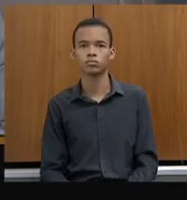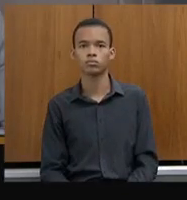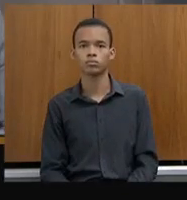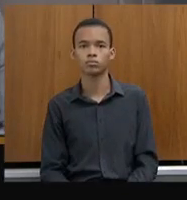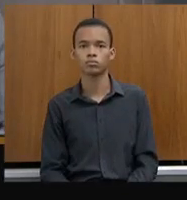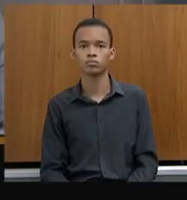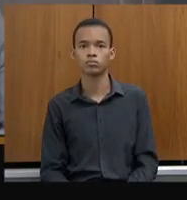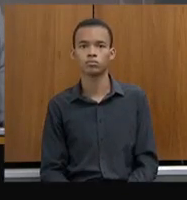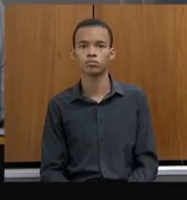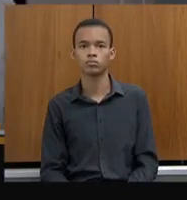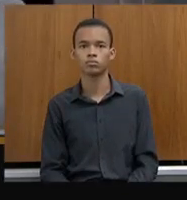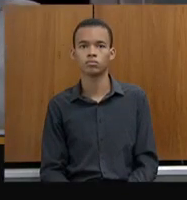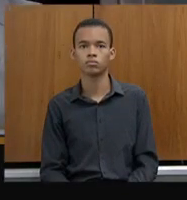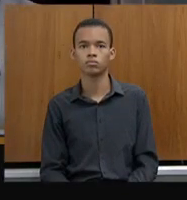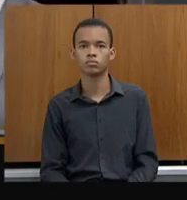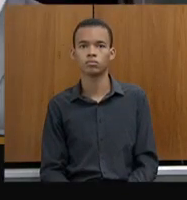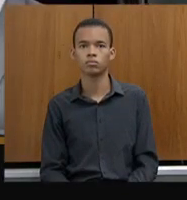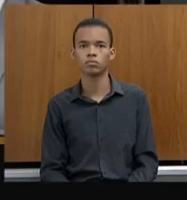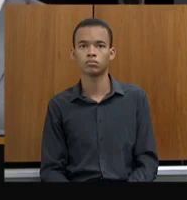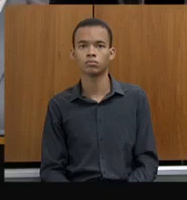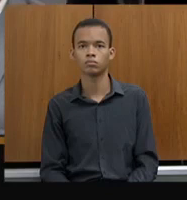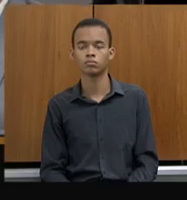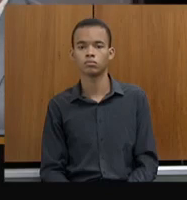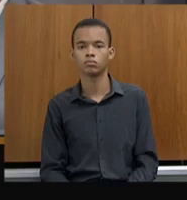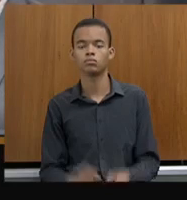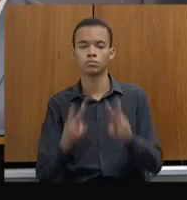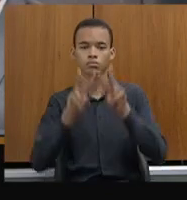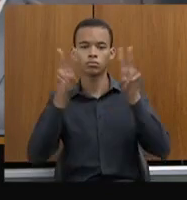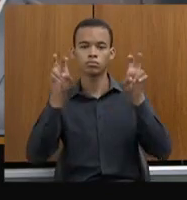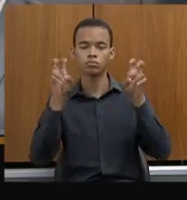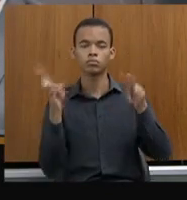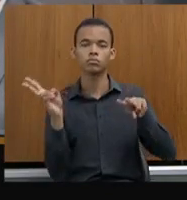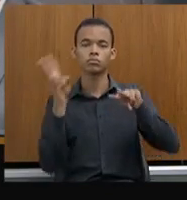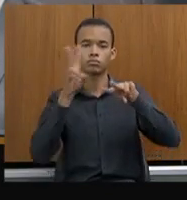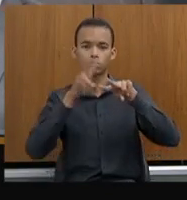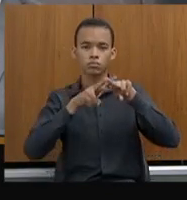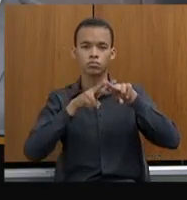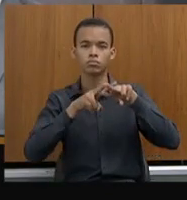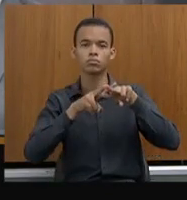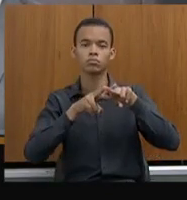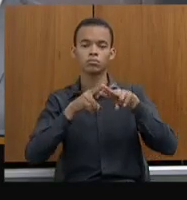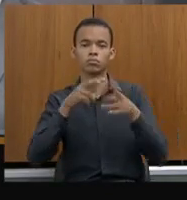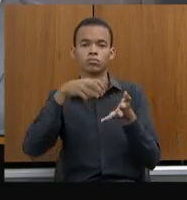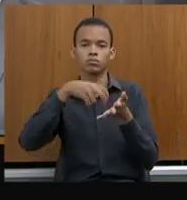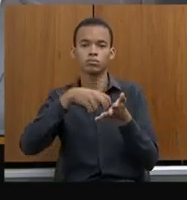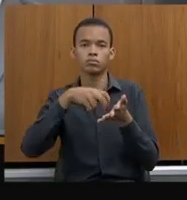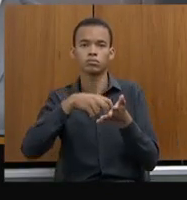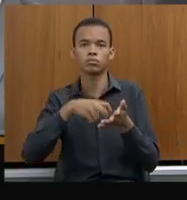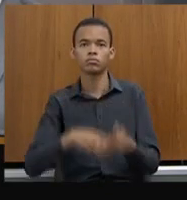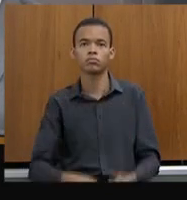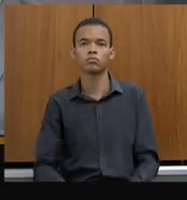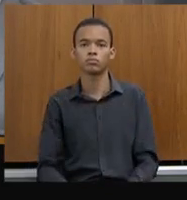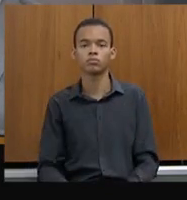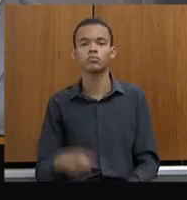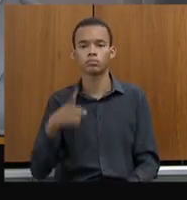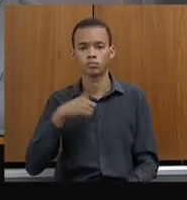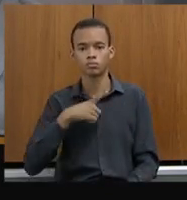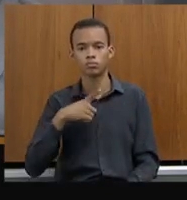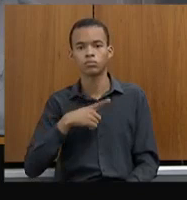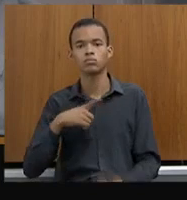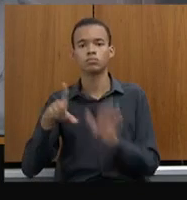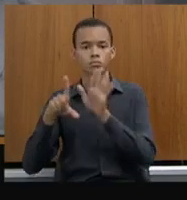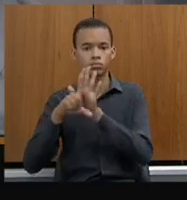Cadeia de custódia, que é um tema tão caro para nós. Temos legislação federal que trata dessa matéria.